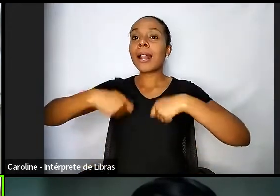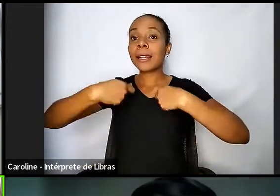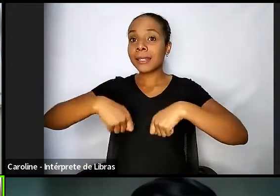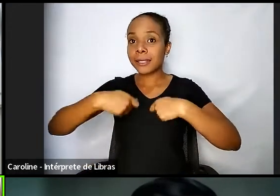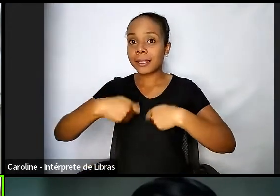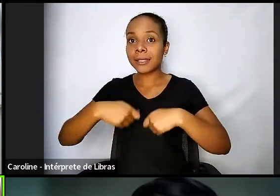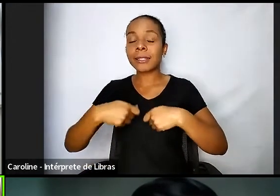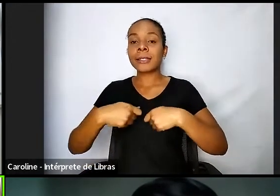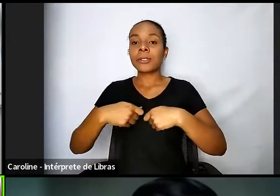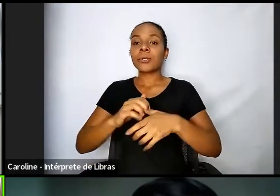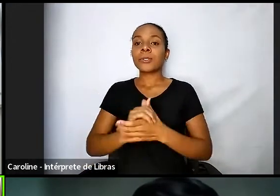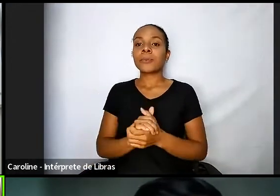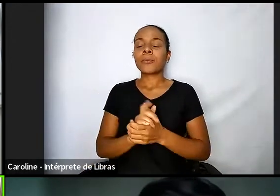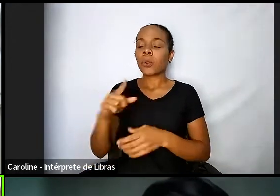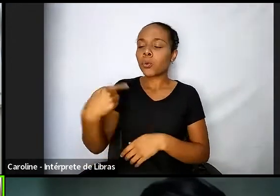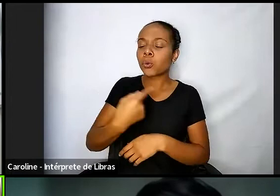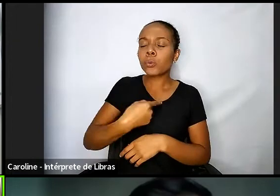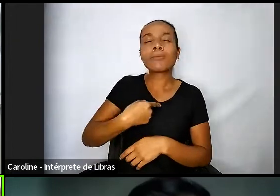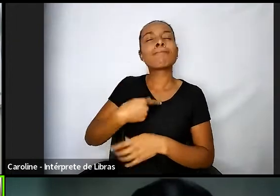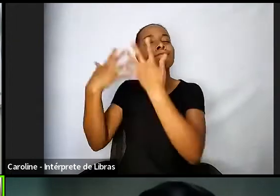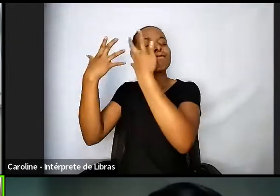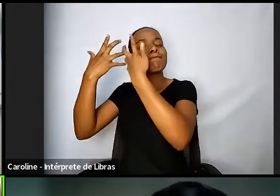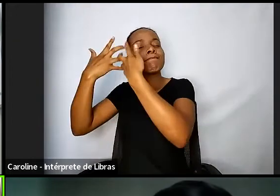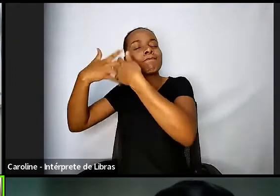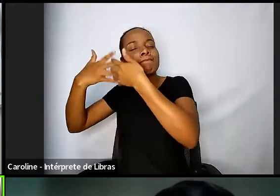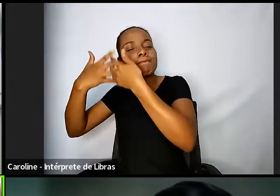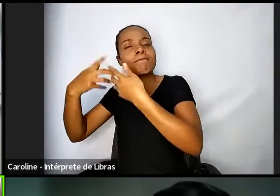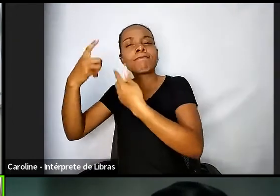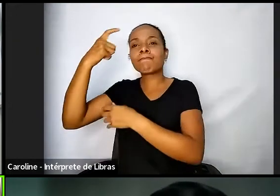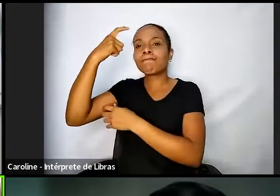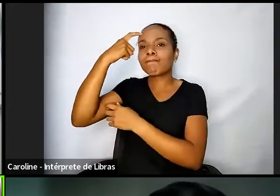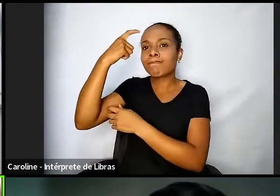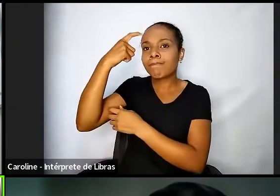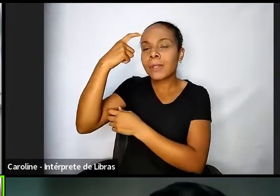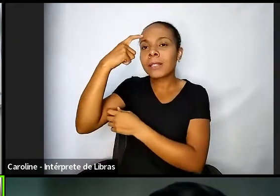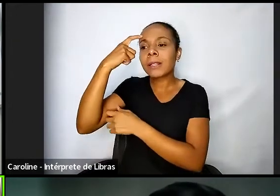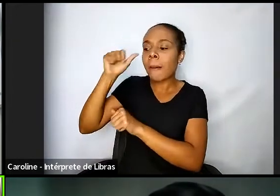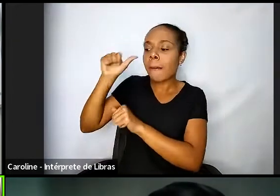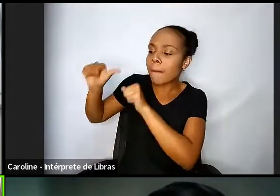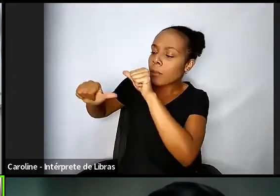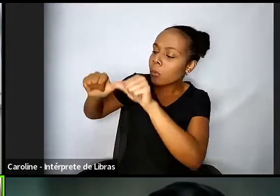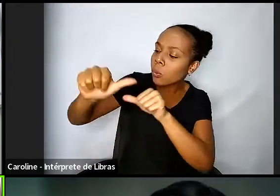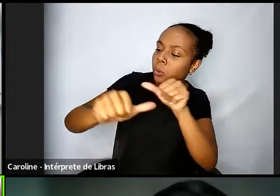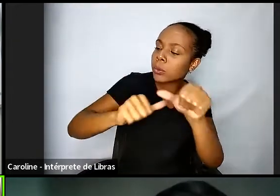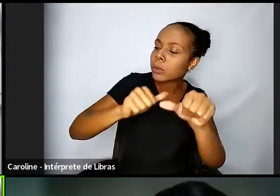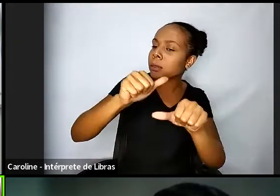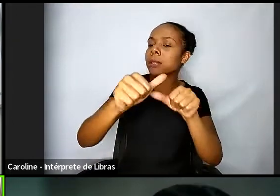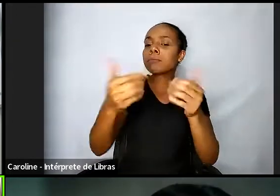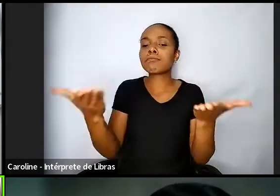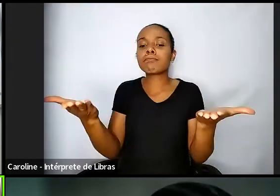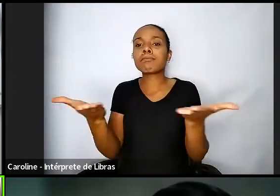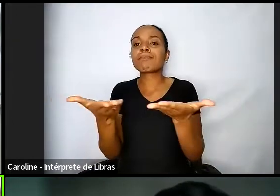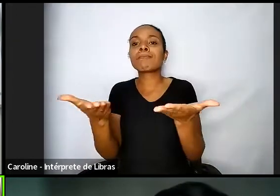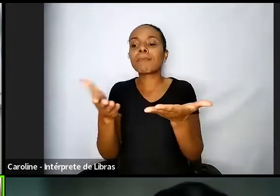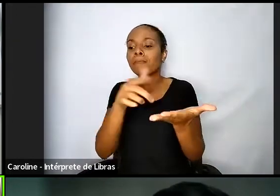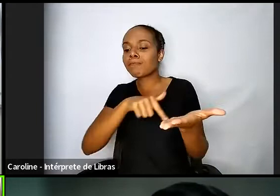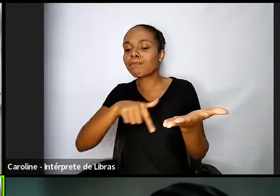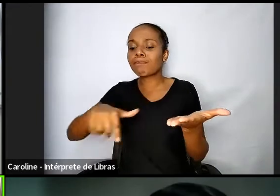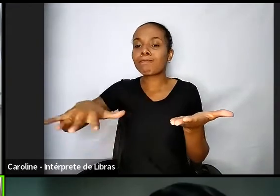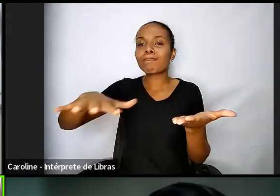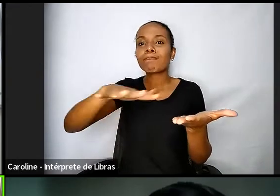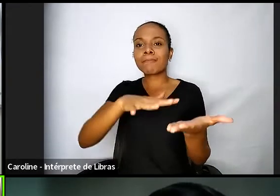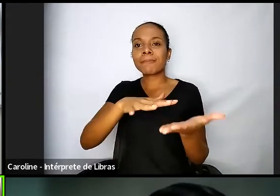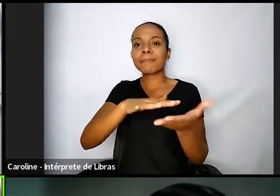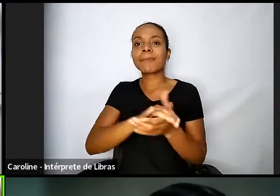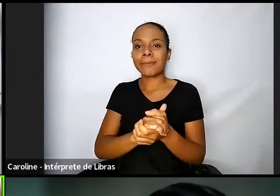de a gente pensar essas mudanças atuais a partir da perspectiva né do